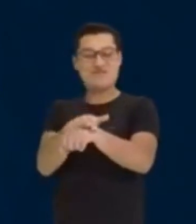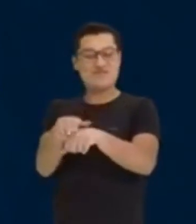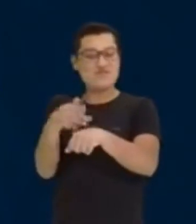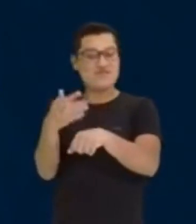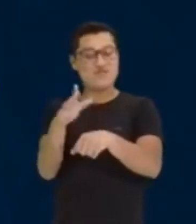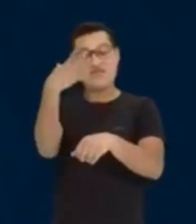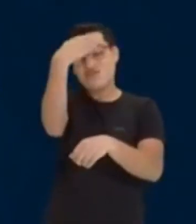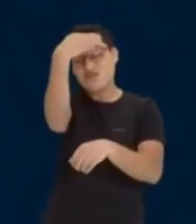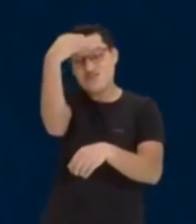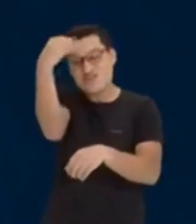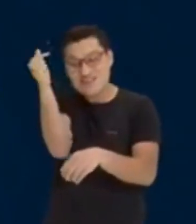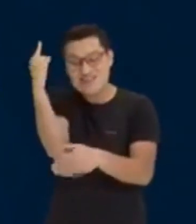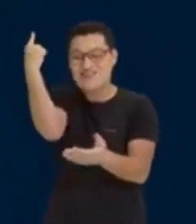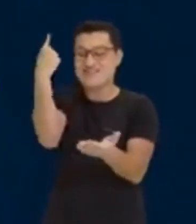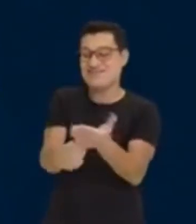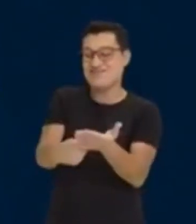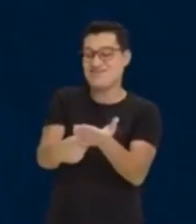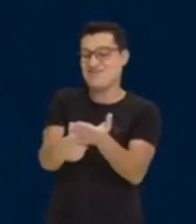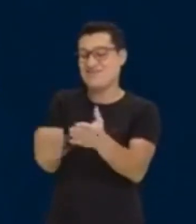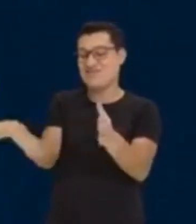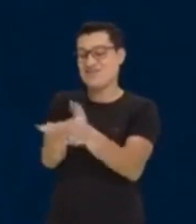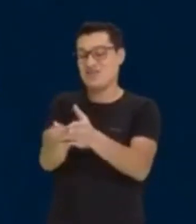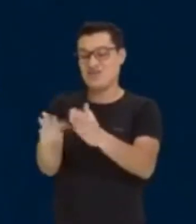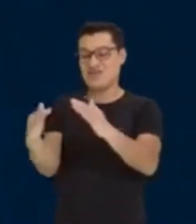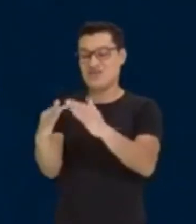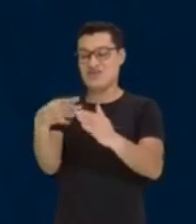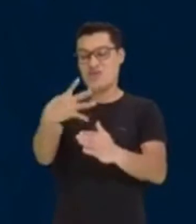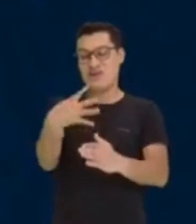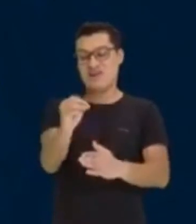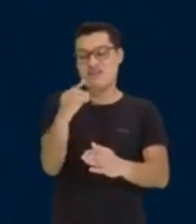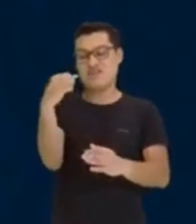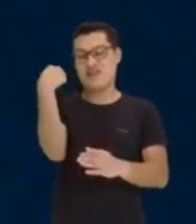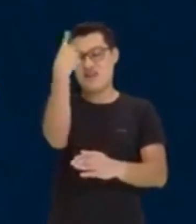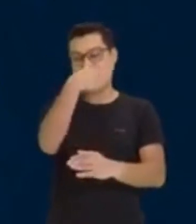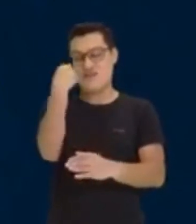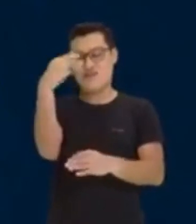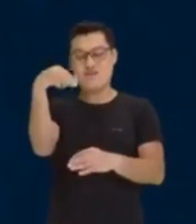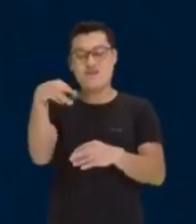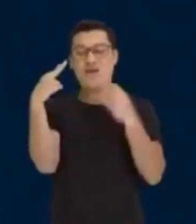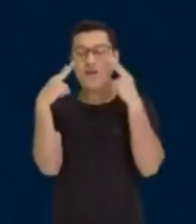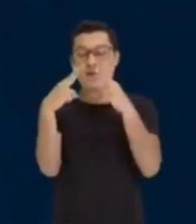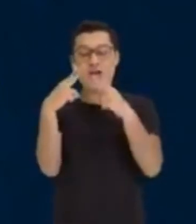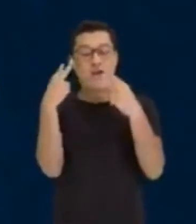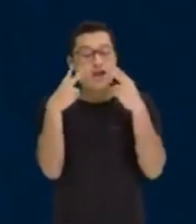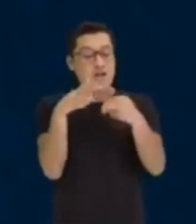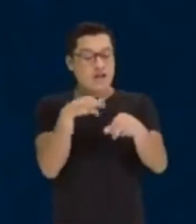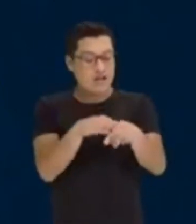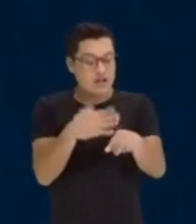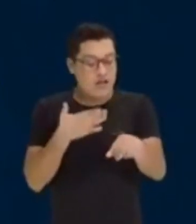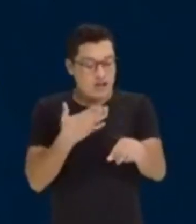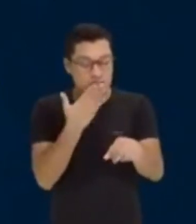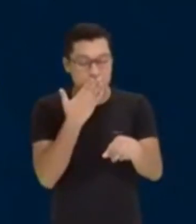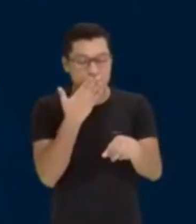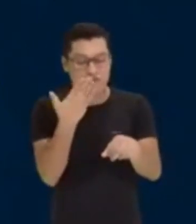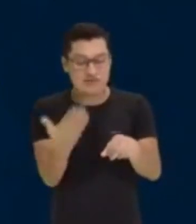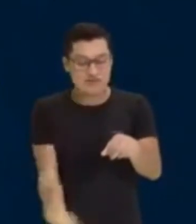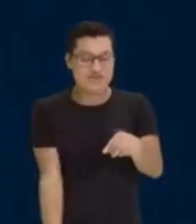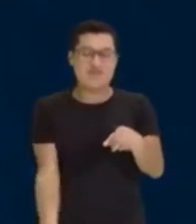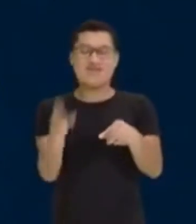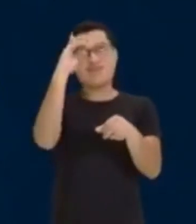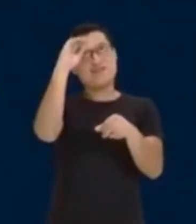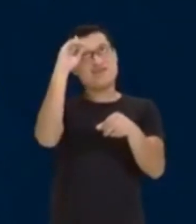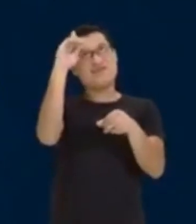esquecido do compromisso que ele tinha que chegar em 40 minutos. E aí, quando ele olhou para o relógio, ele falou, meu Deus,